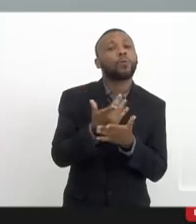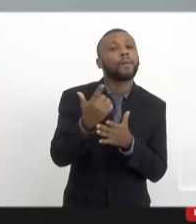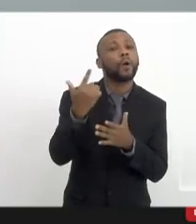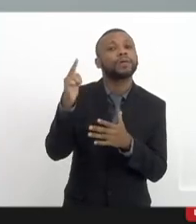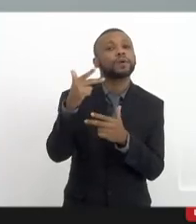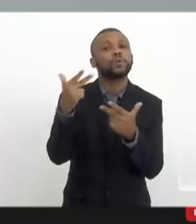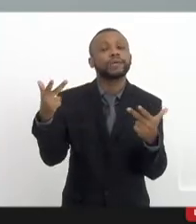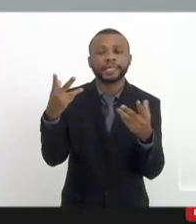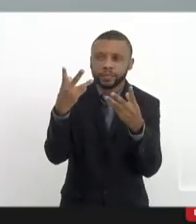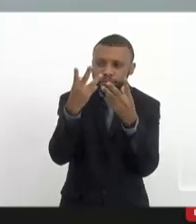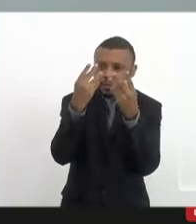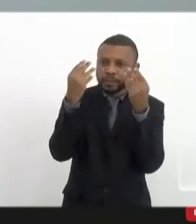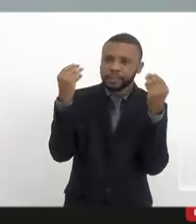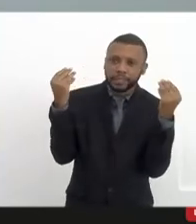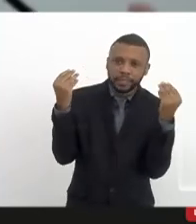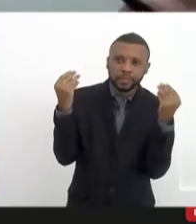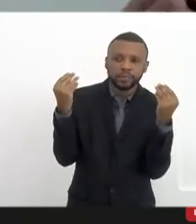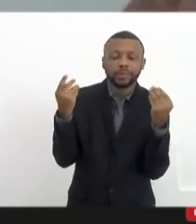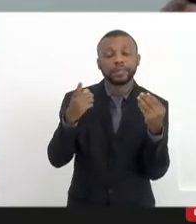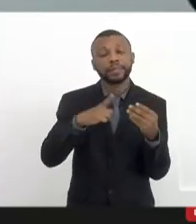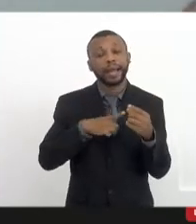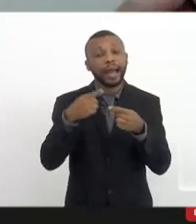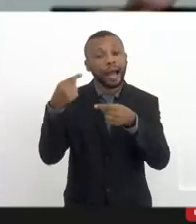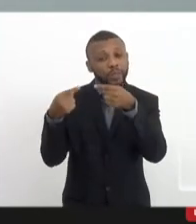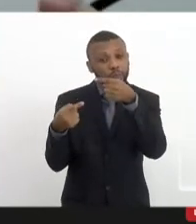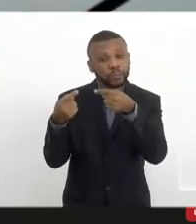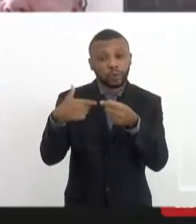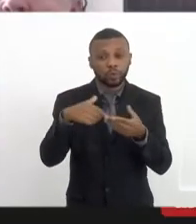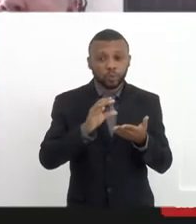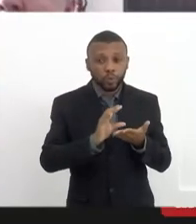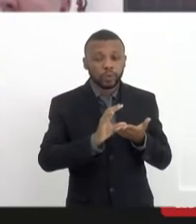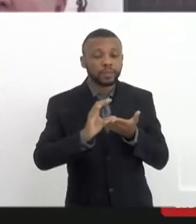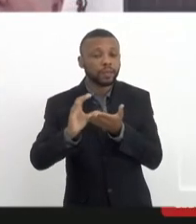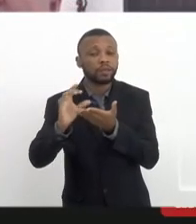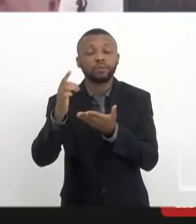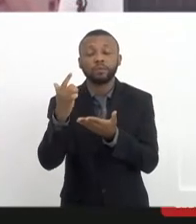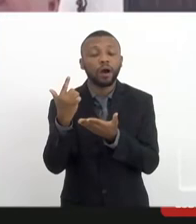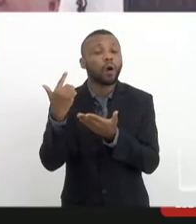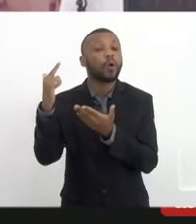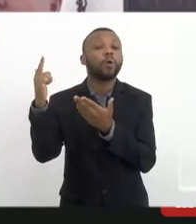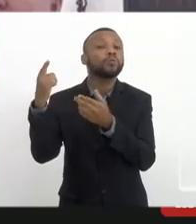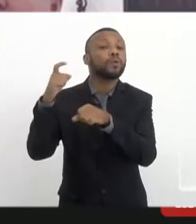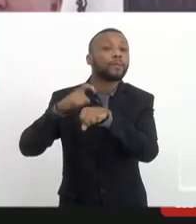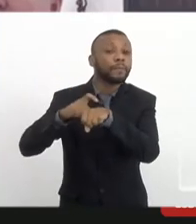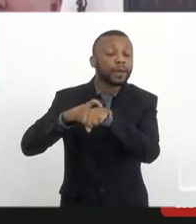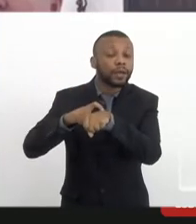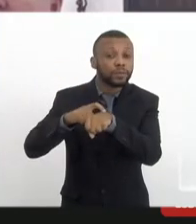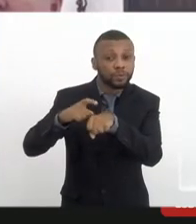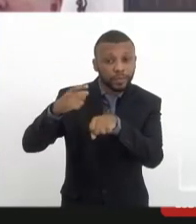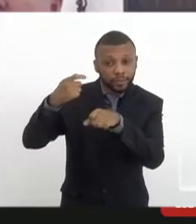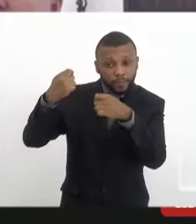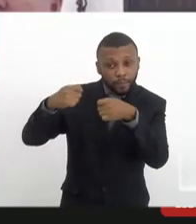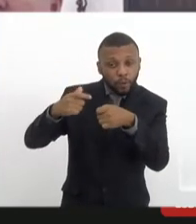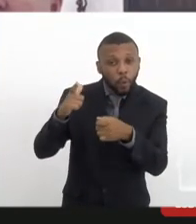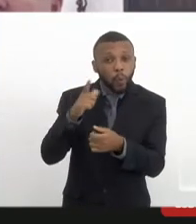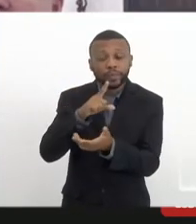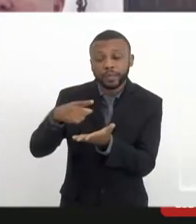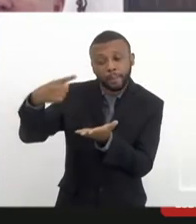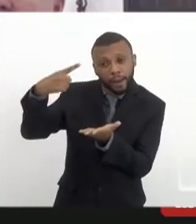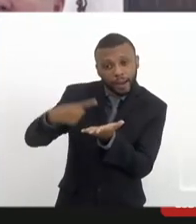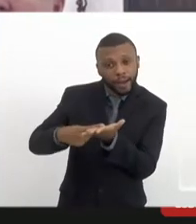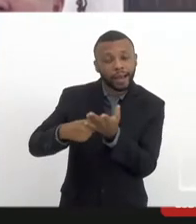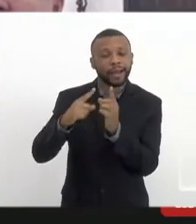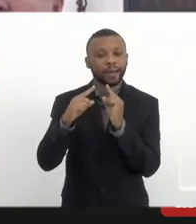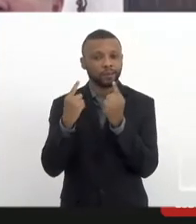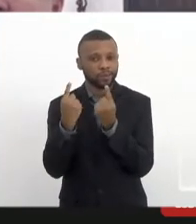conseguido... Não, tem a discussão do conselho, mas a discussão do conselho é quando a gente tiver a agenda com o deputado André Siciliano, uma